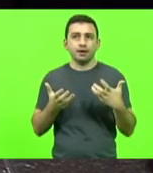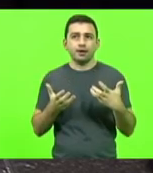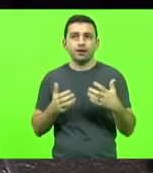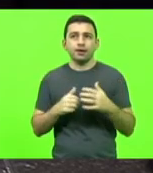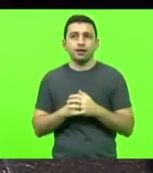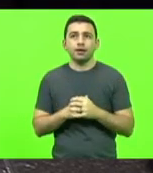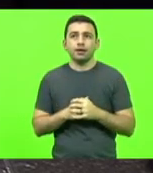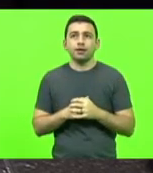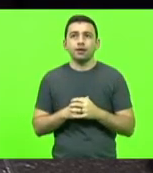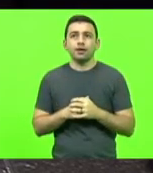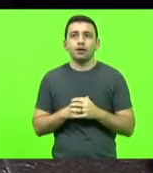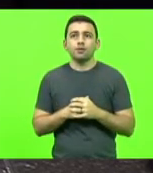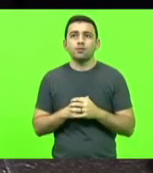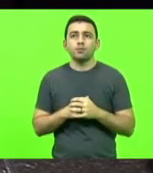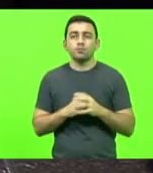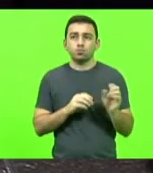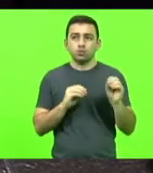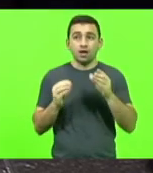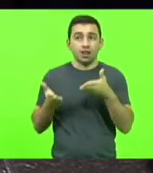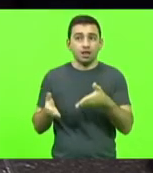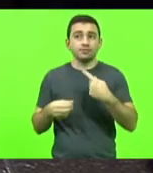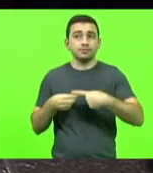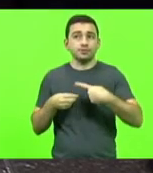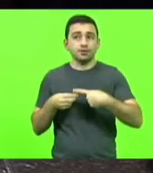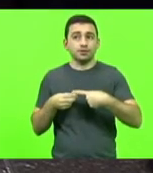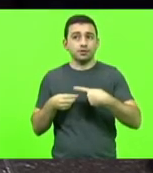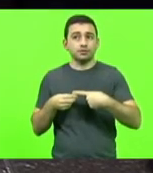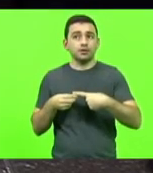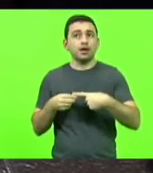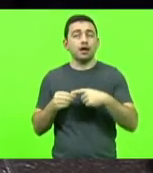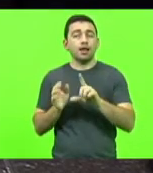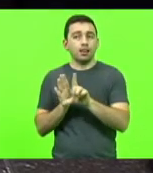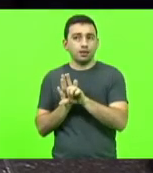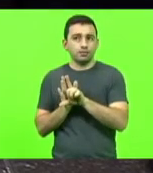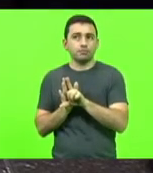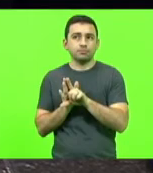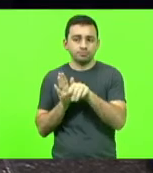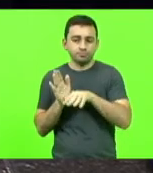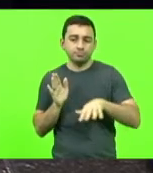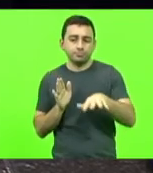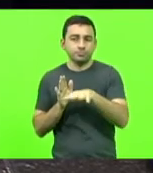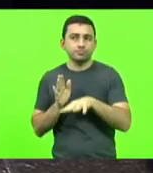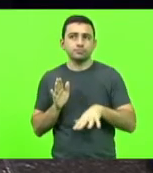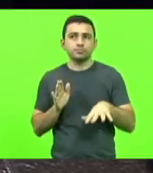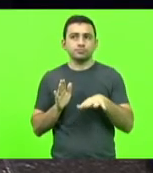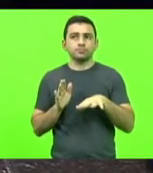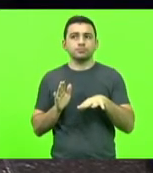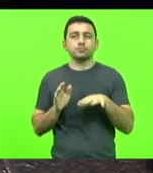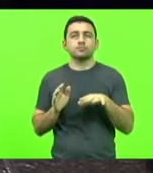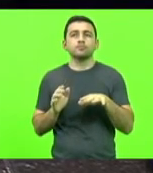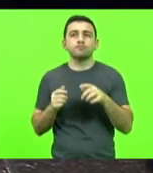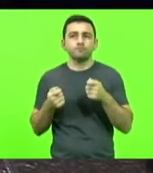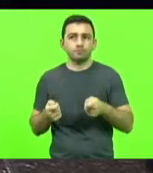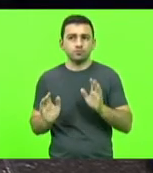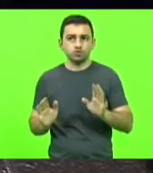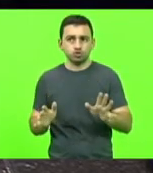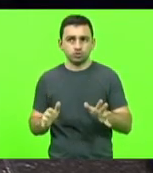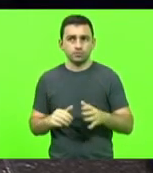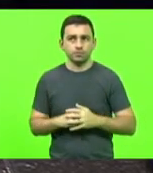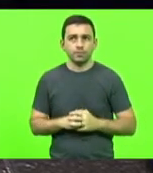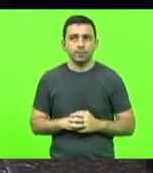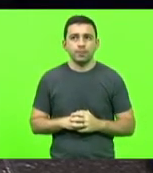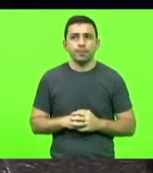transferir para os municípios a legislação sobre as áreas urbanas consolidadas o